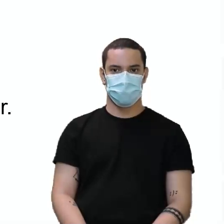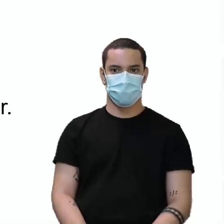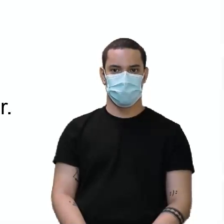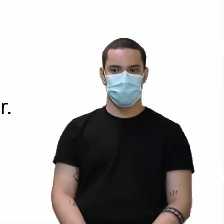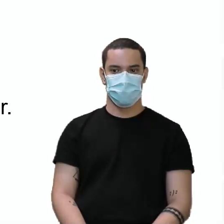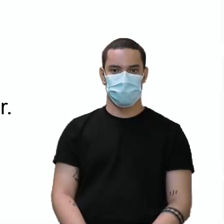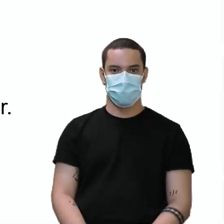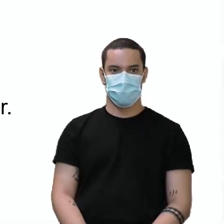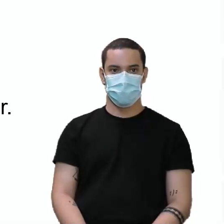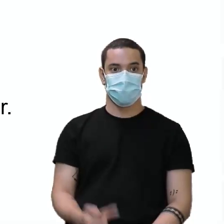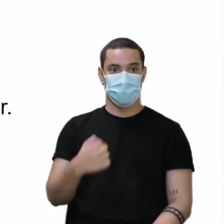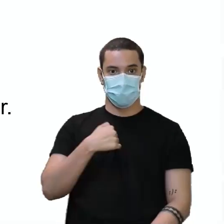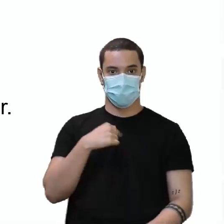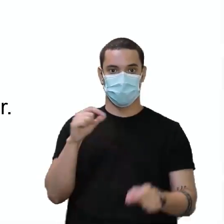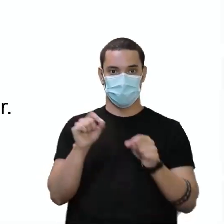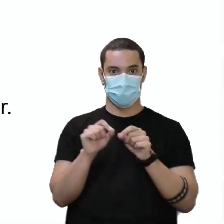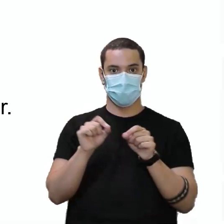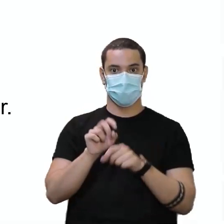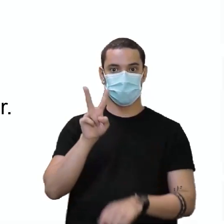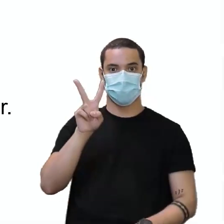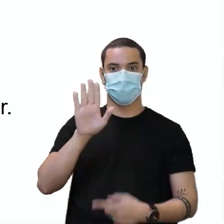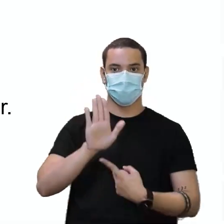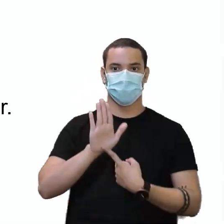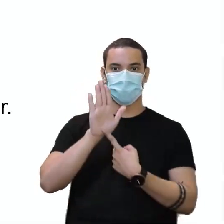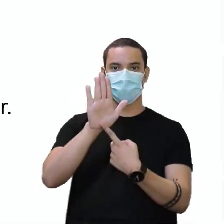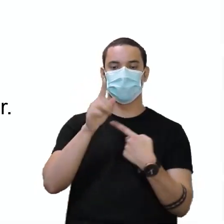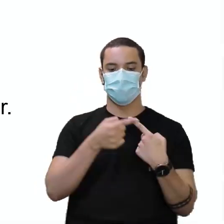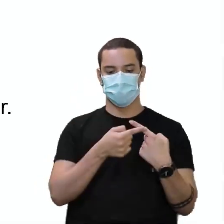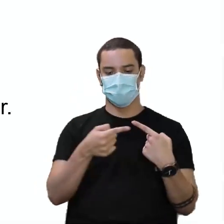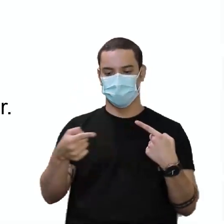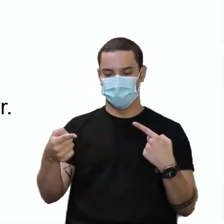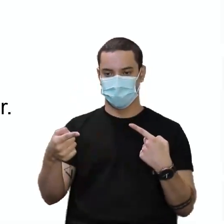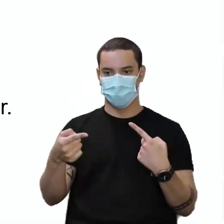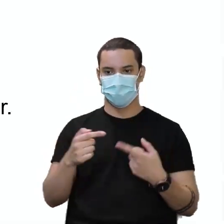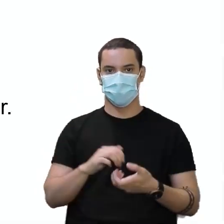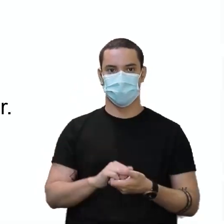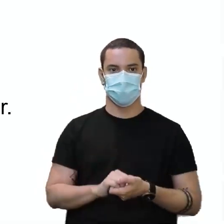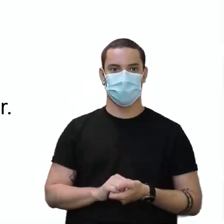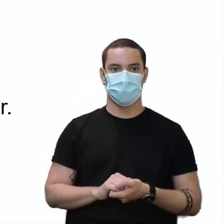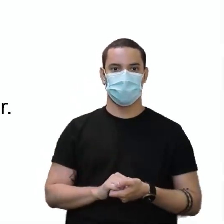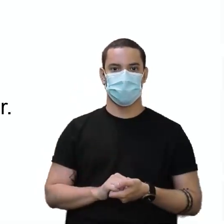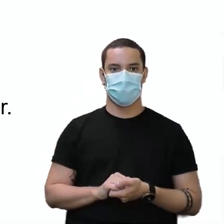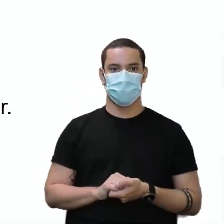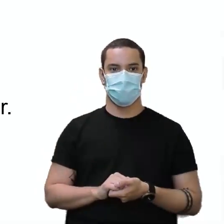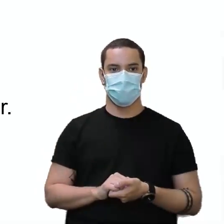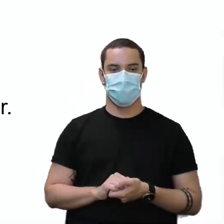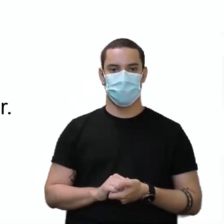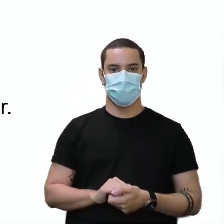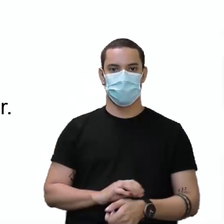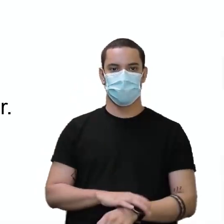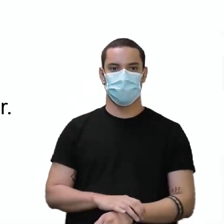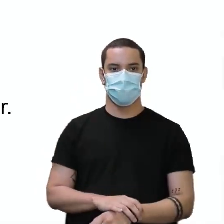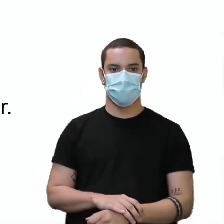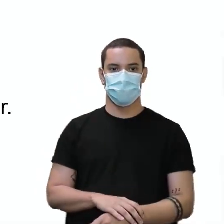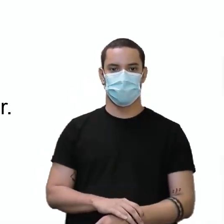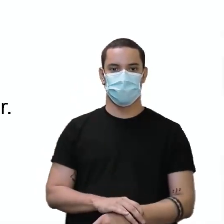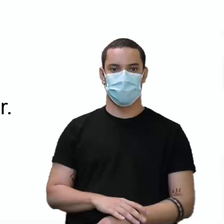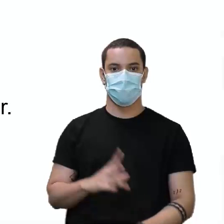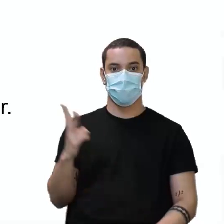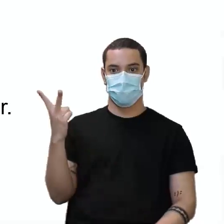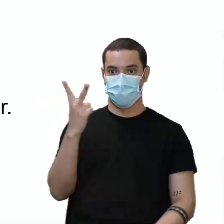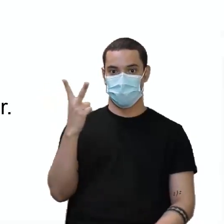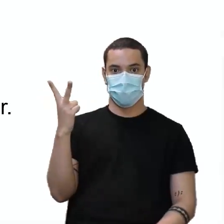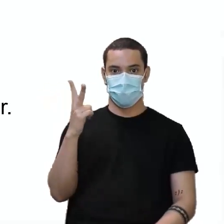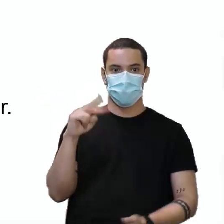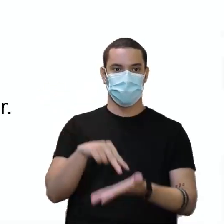this week. Eu fiz duas apresentações esta semana. Então, made é o participo passado de make. Então, esses dois aqui, eles são os